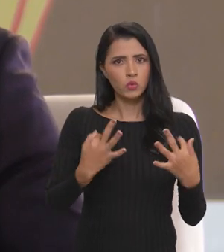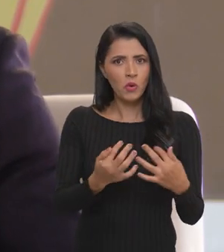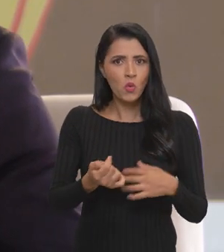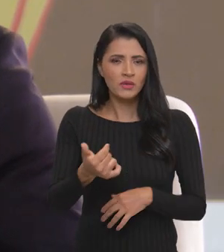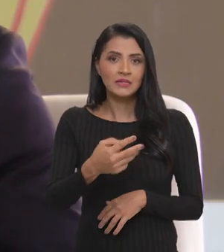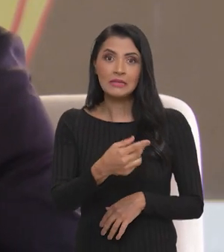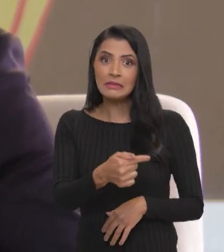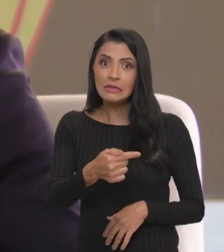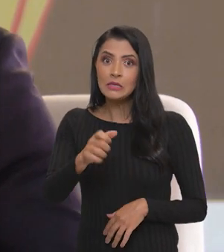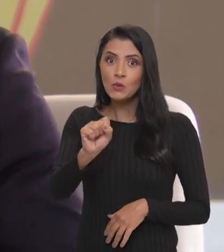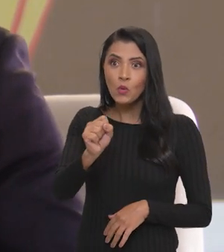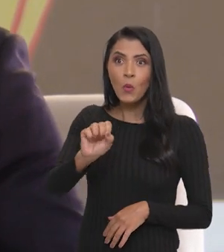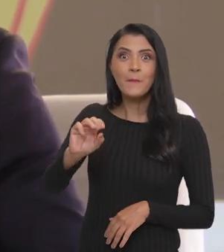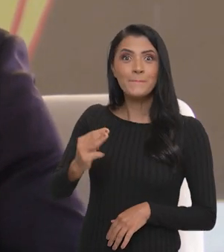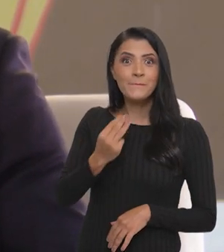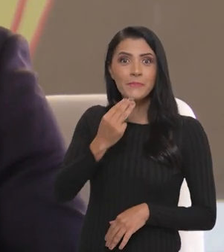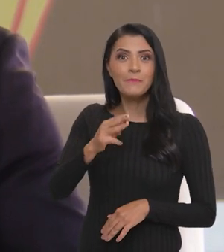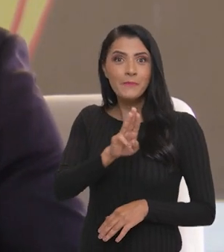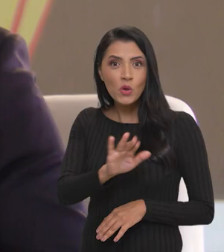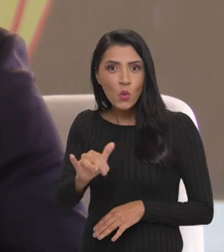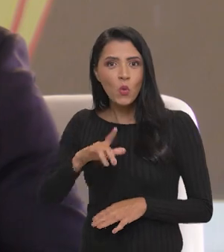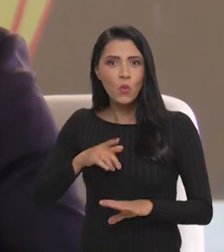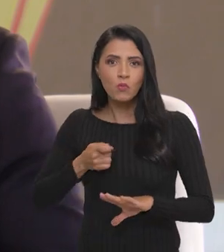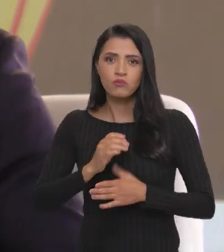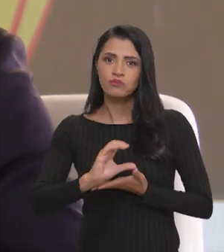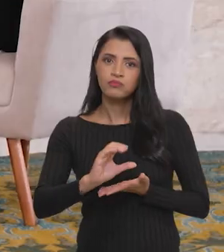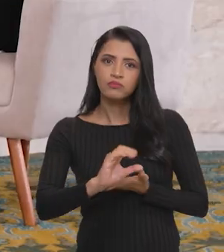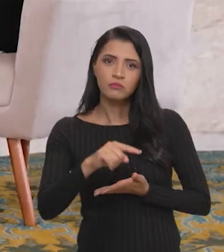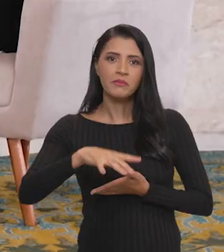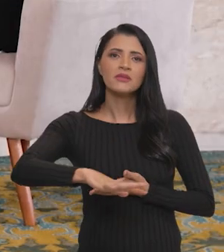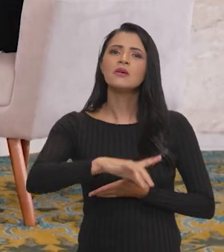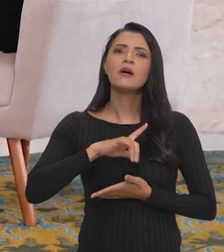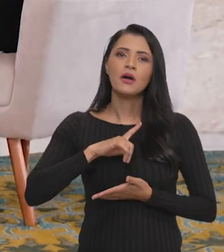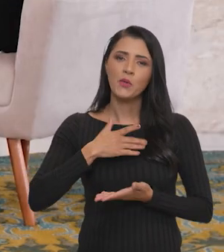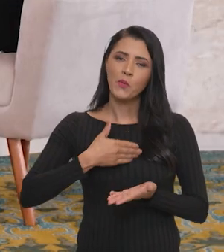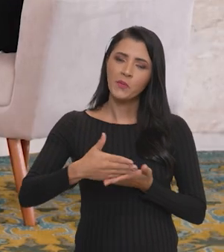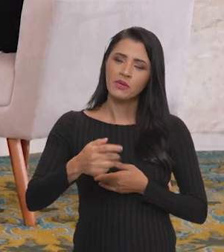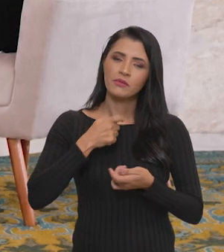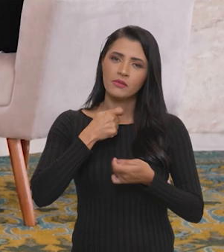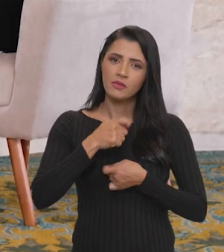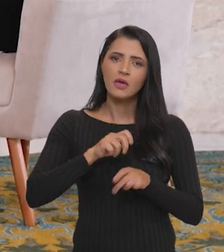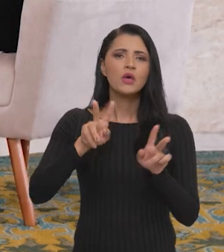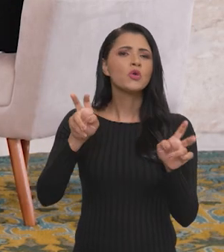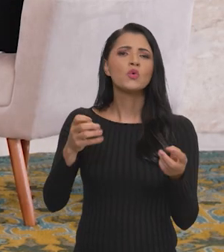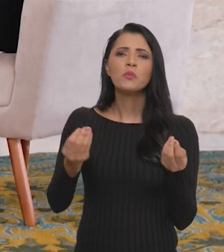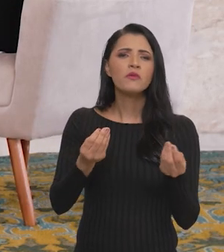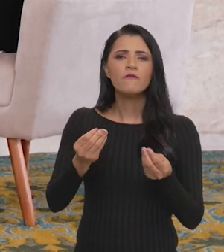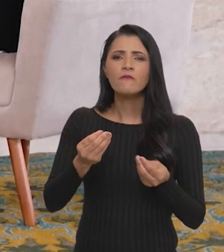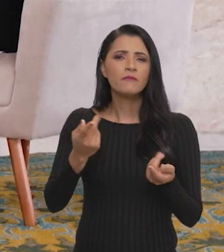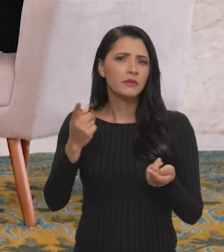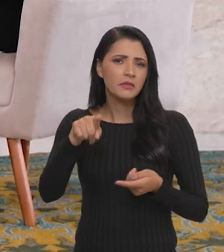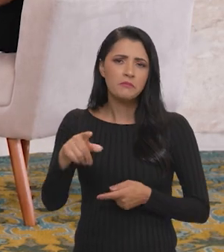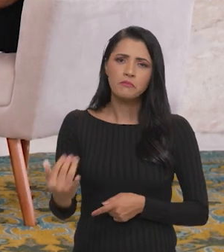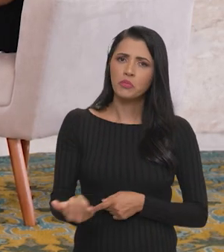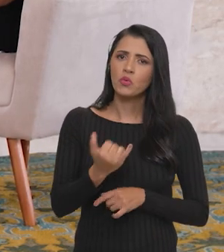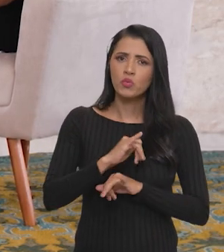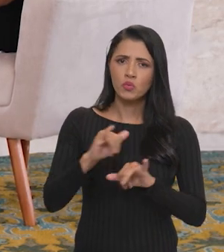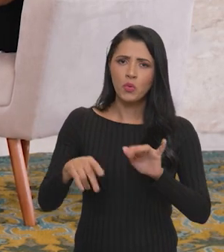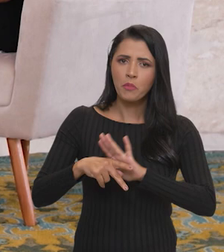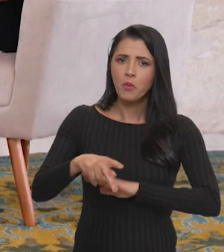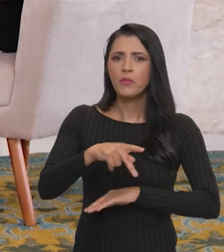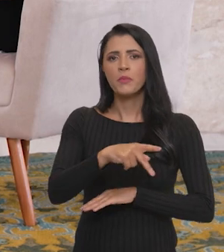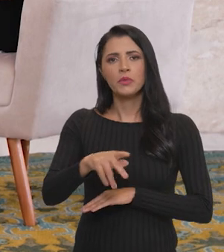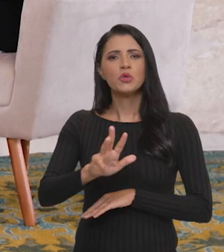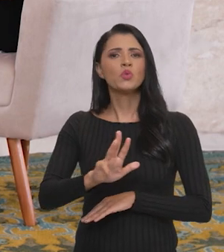78 bilhões de reais para esse segmento. Vamos começar nossa entrevista falando um pouquinho sobre esse importante